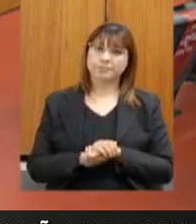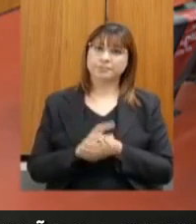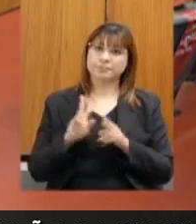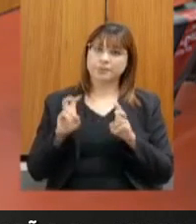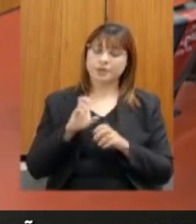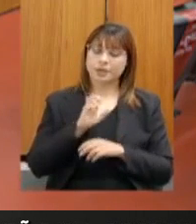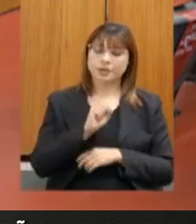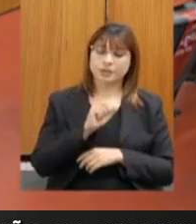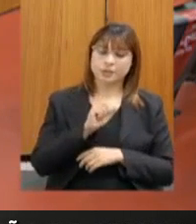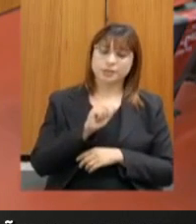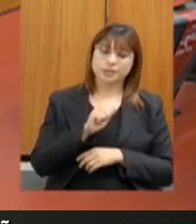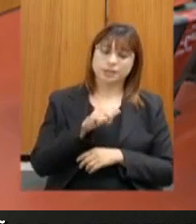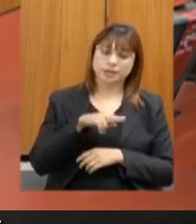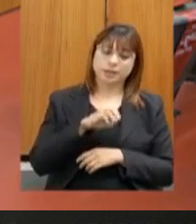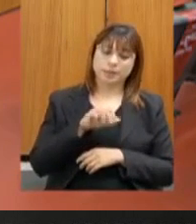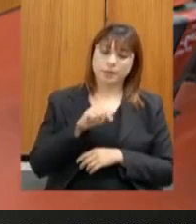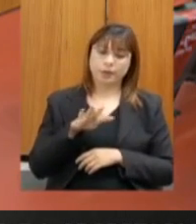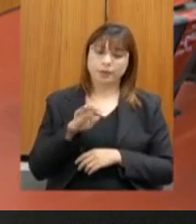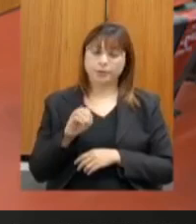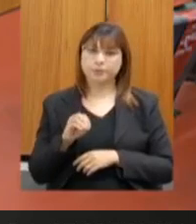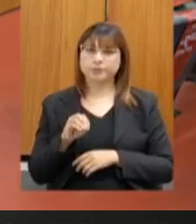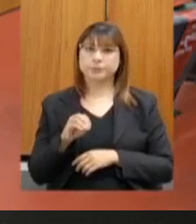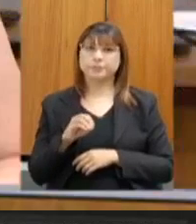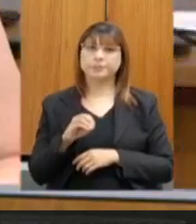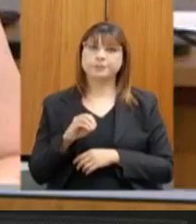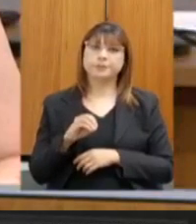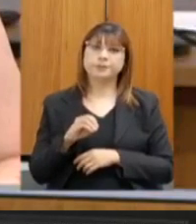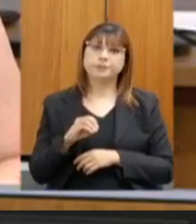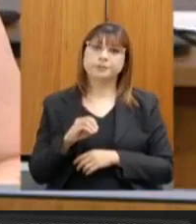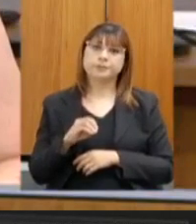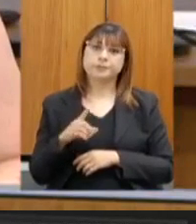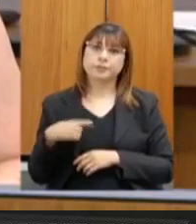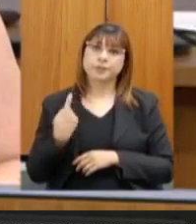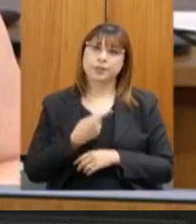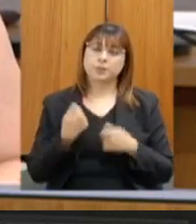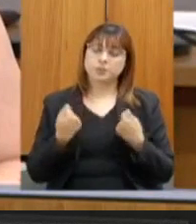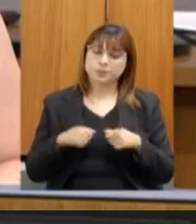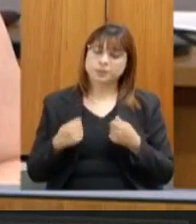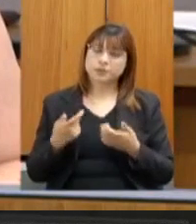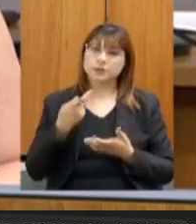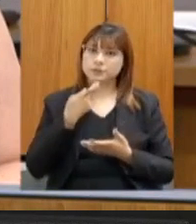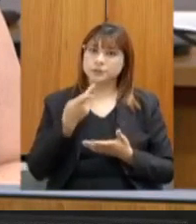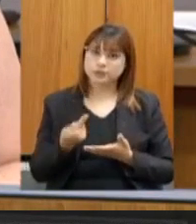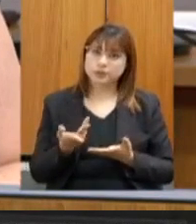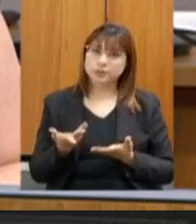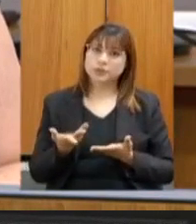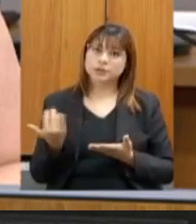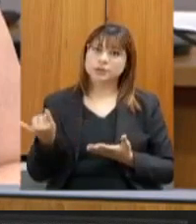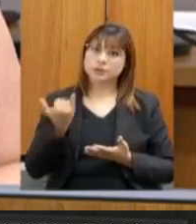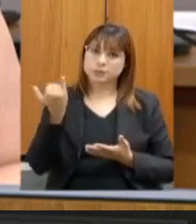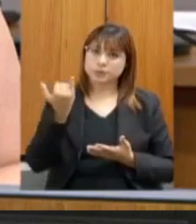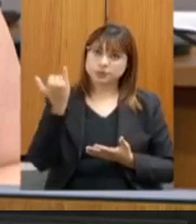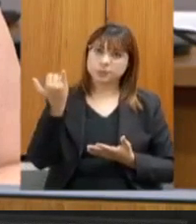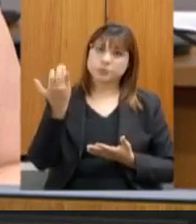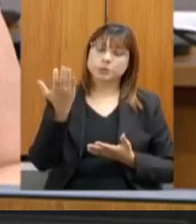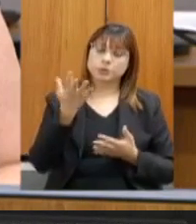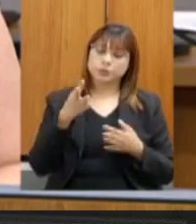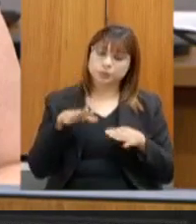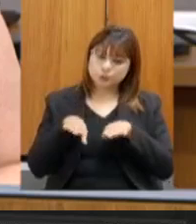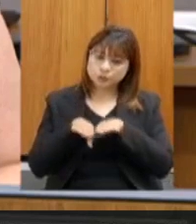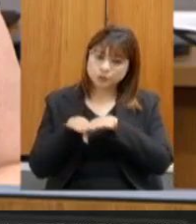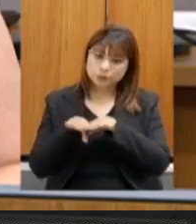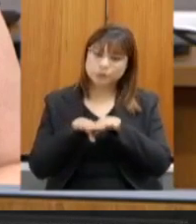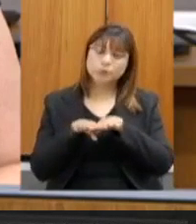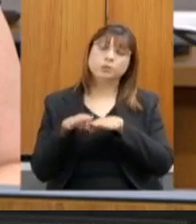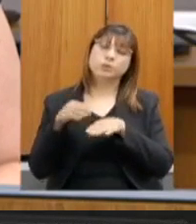saneamento básico. Mais uma vez, acho que nunca é bastante a gente frisar como é importante a universalização do saneamento básico no